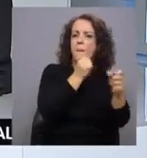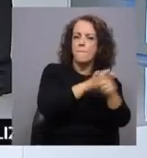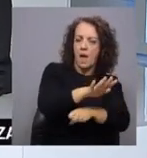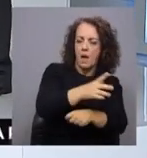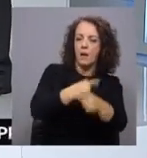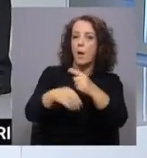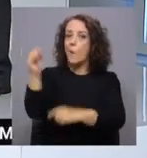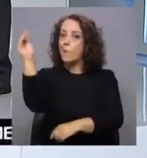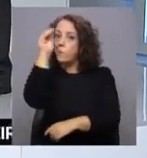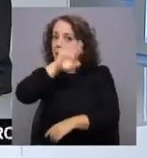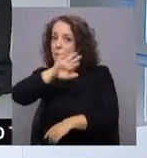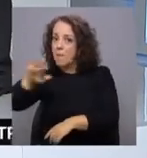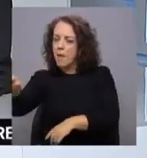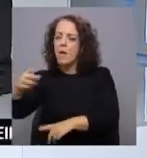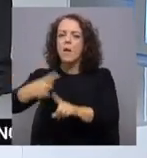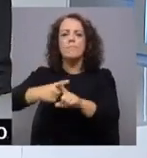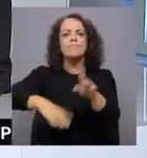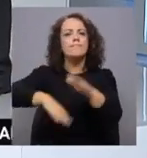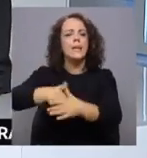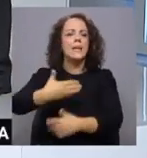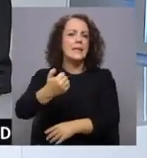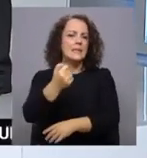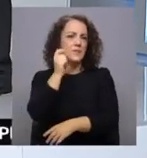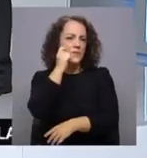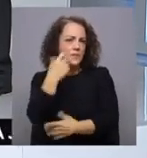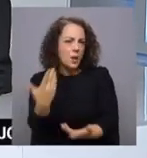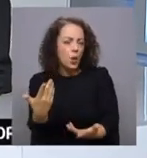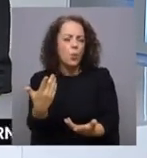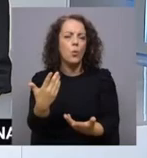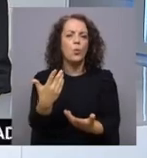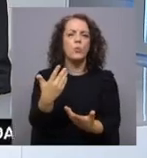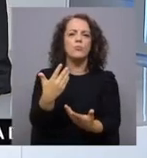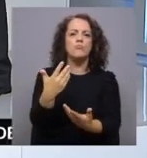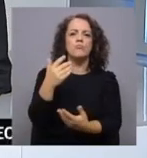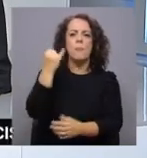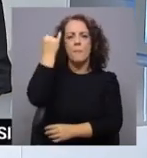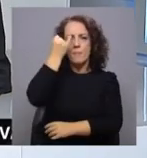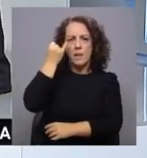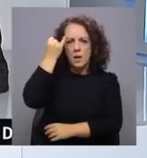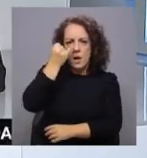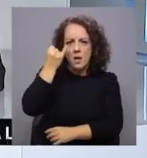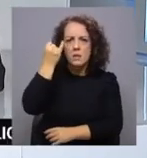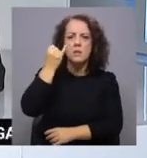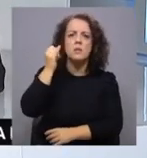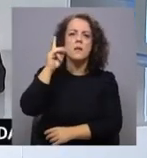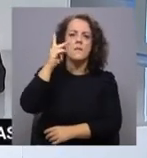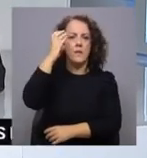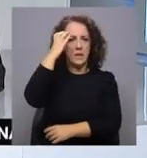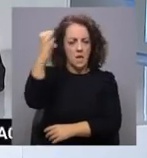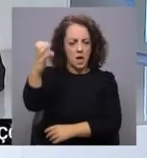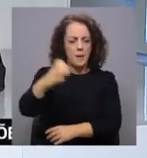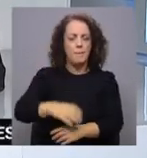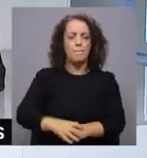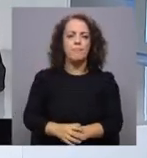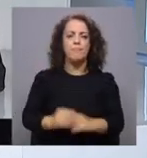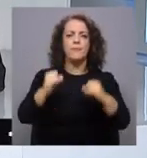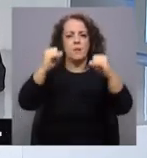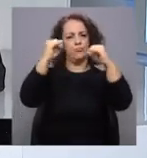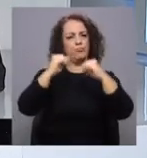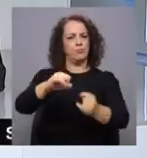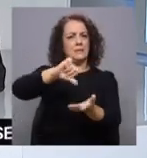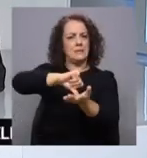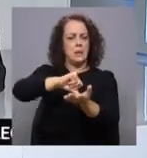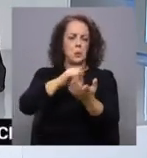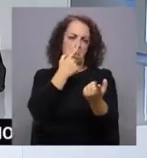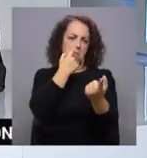interior 15 graus de máxima para Viseu, 12 graus de máxima para Bragança e Vila Real. Para a região centro um cenário